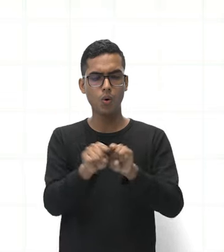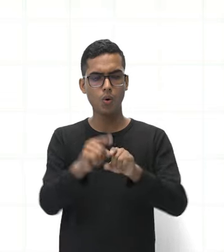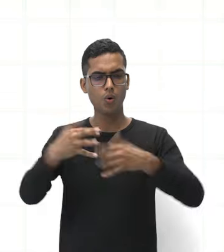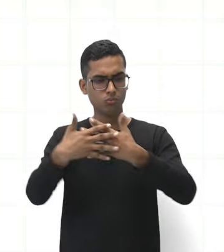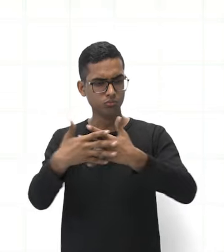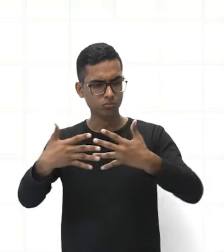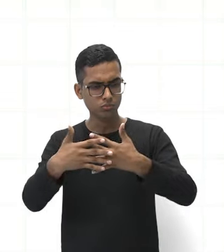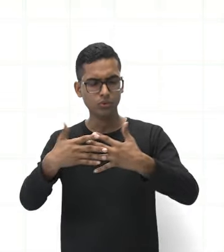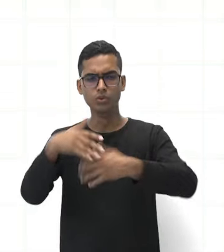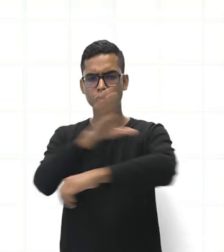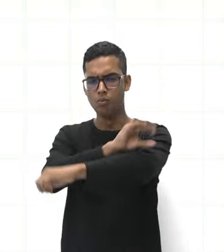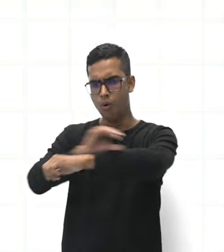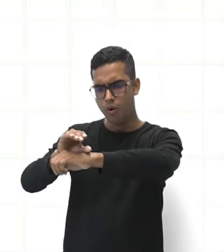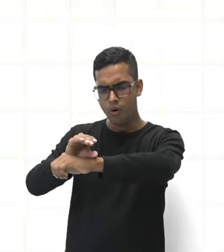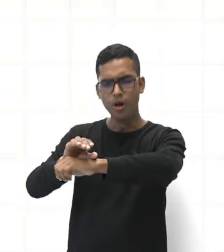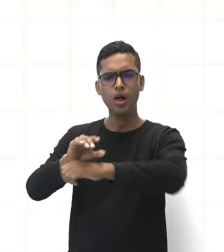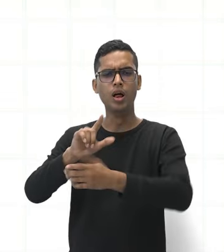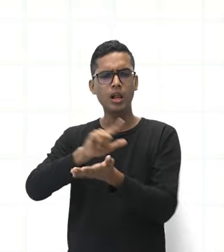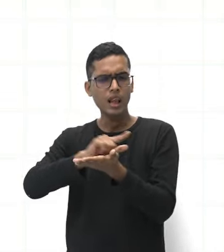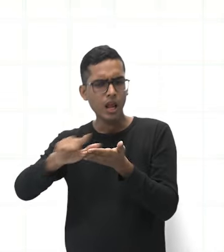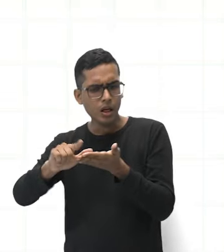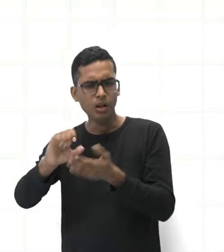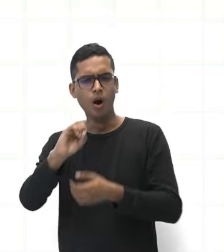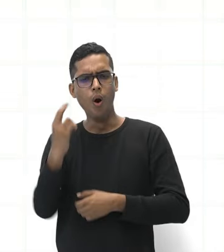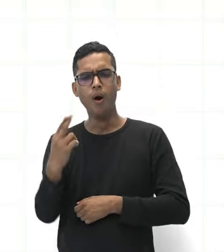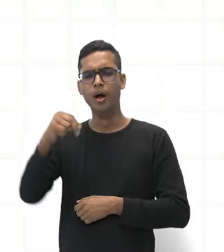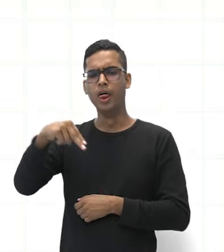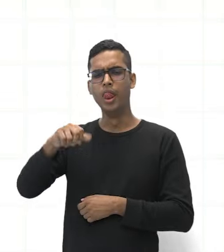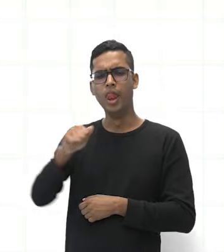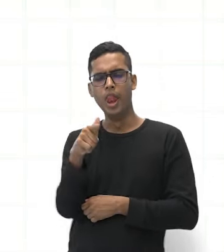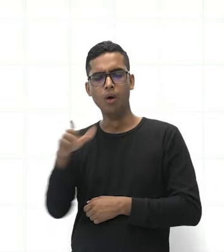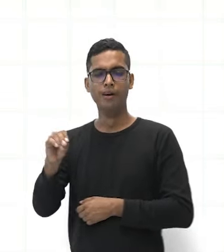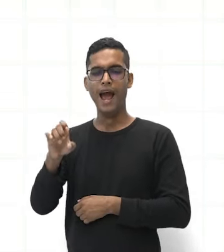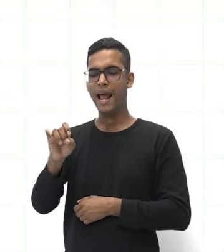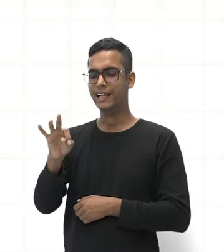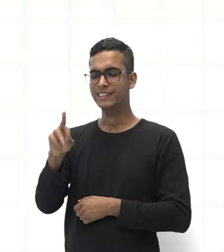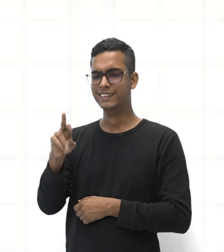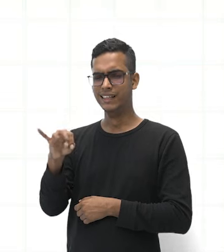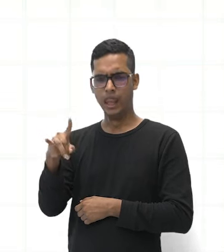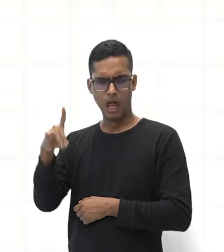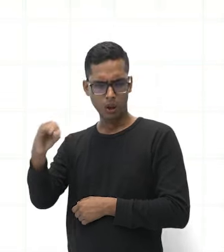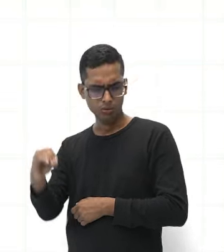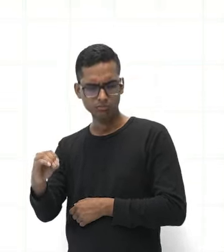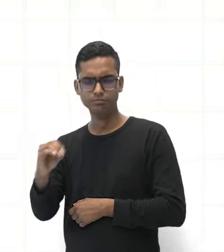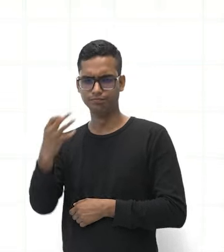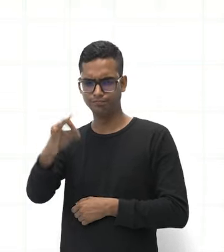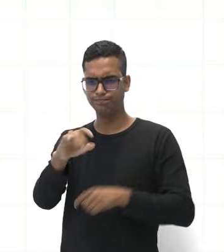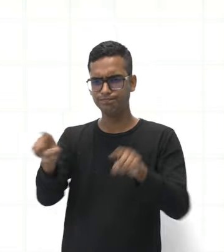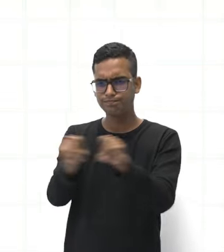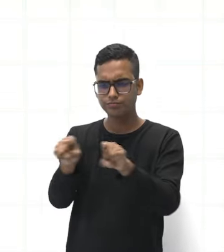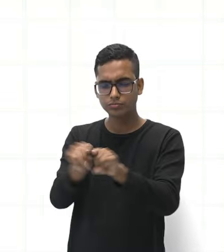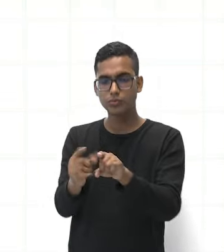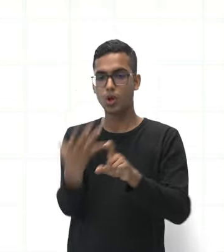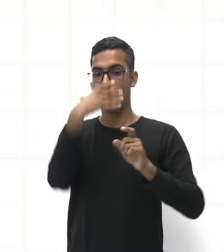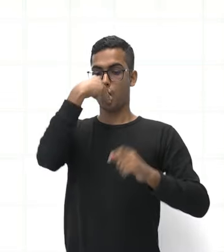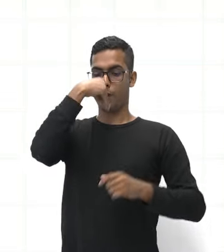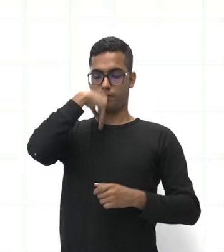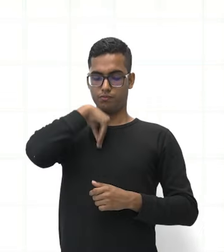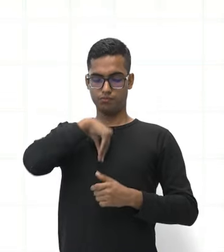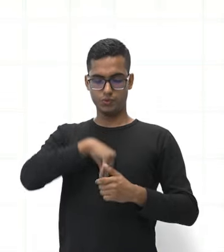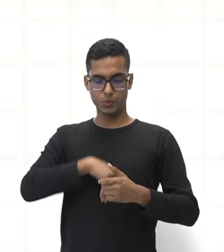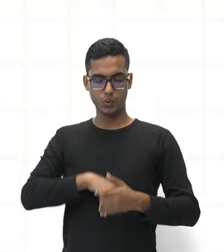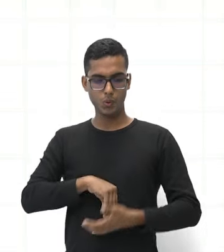Liso ou não estriado. Não só no nosso aparelho digestivo, como